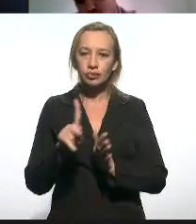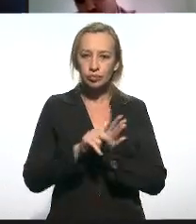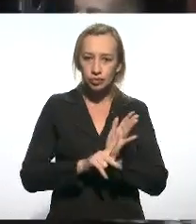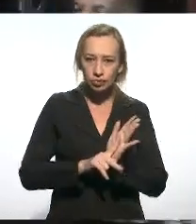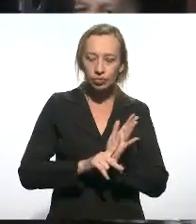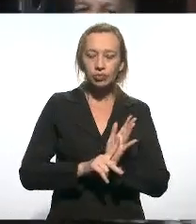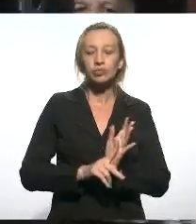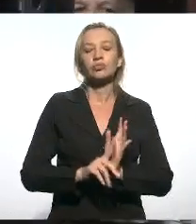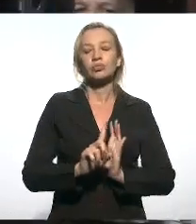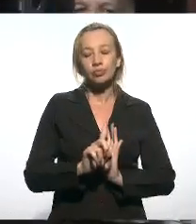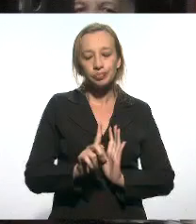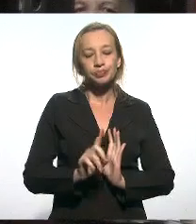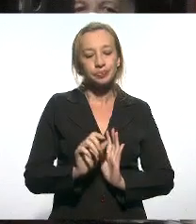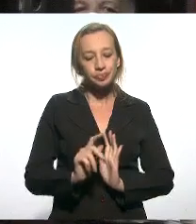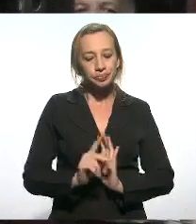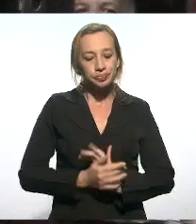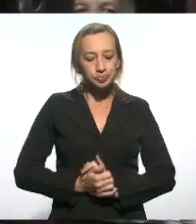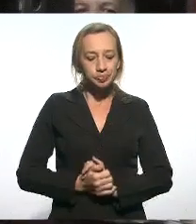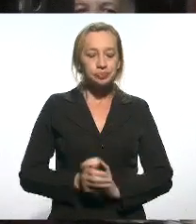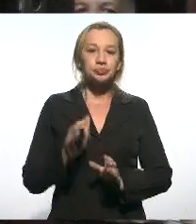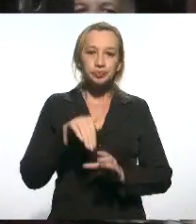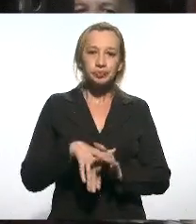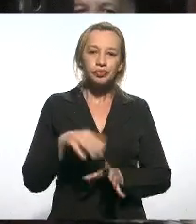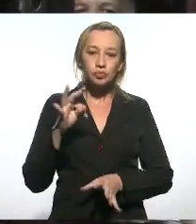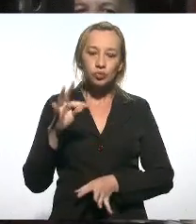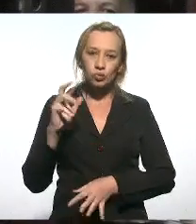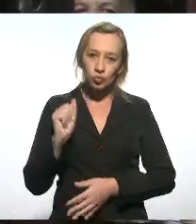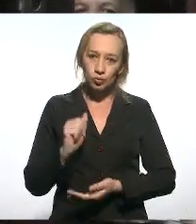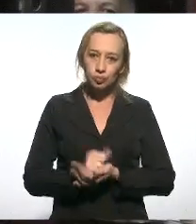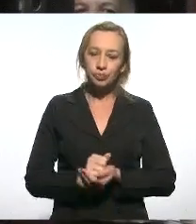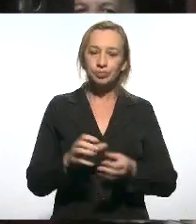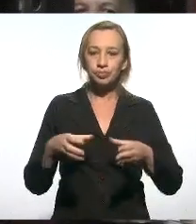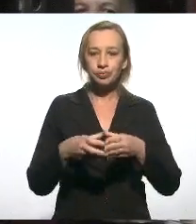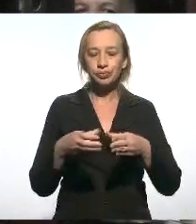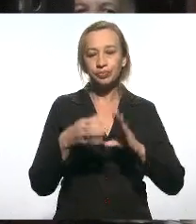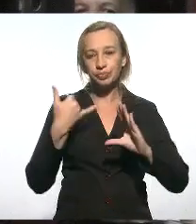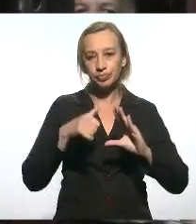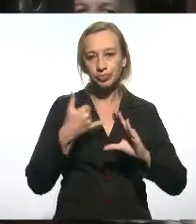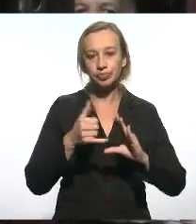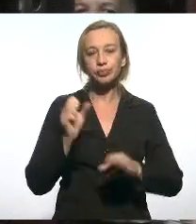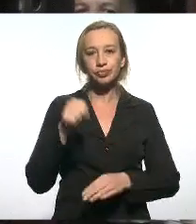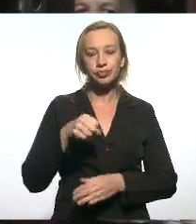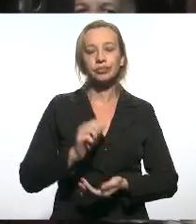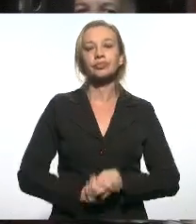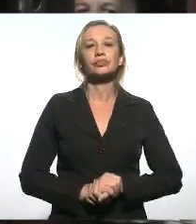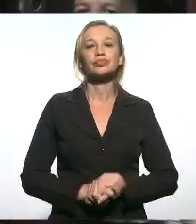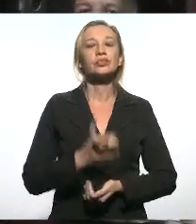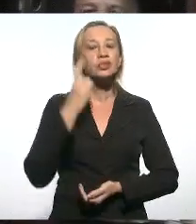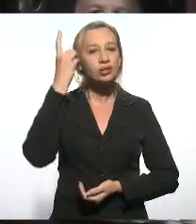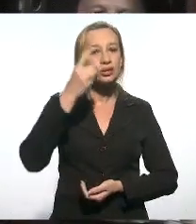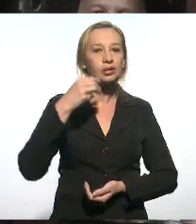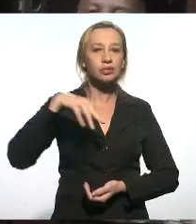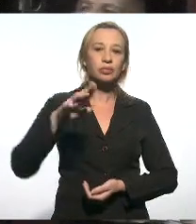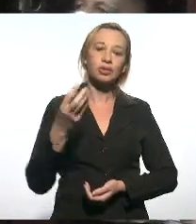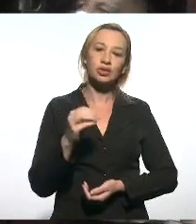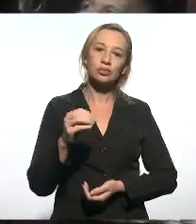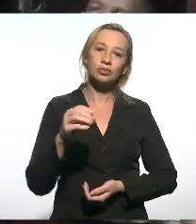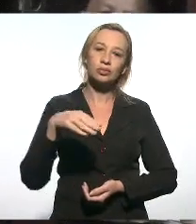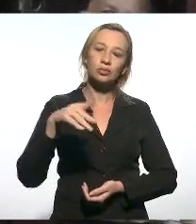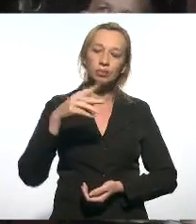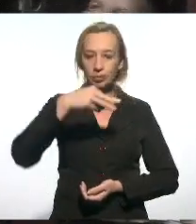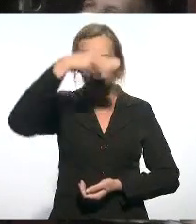Não. Votou o Gustavo Tutuca pelo Zap, sim. Deputado Márcio Pacheco.